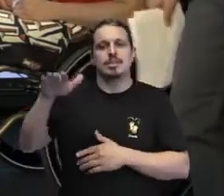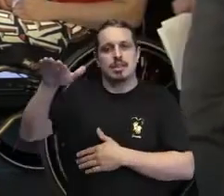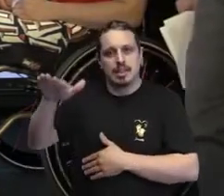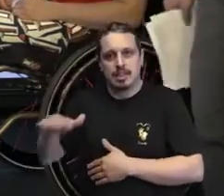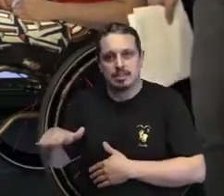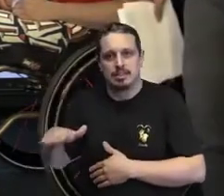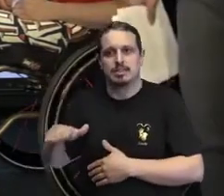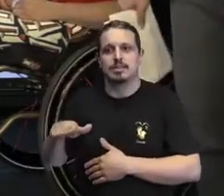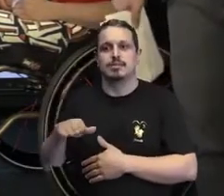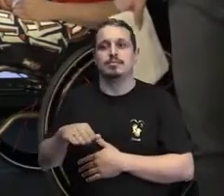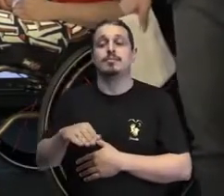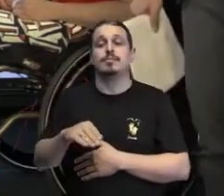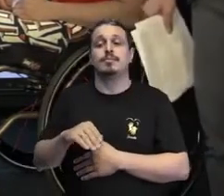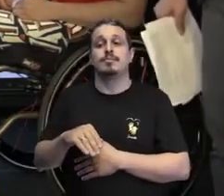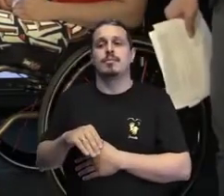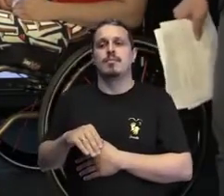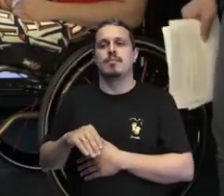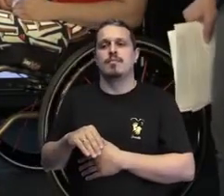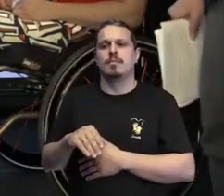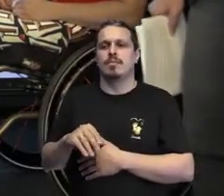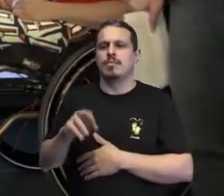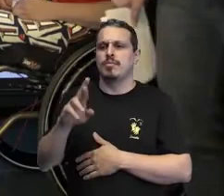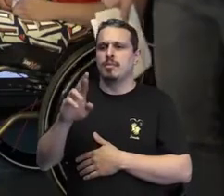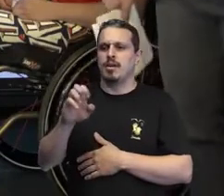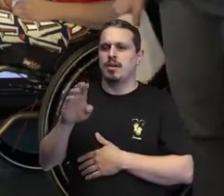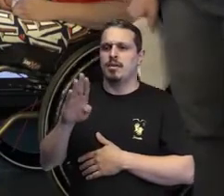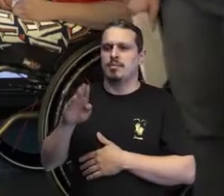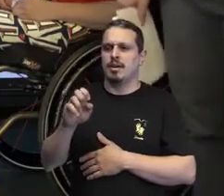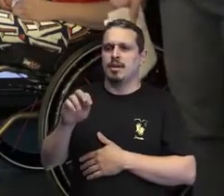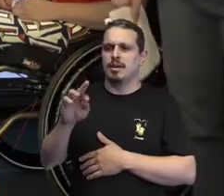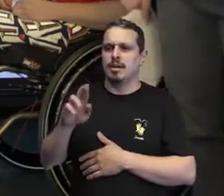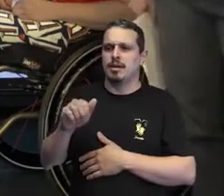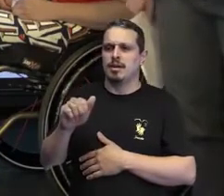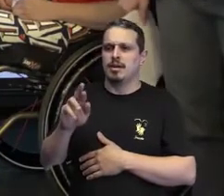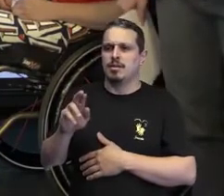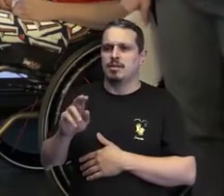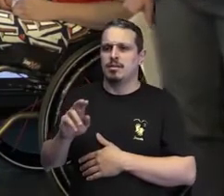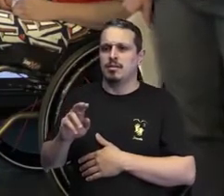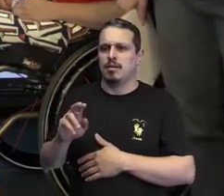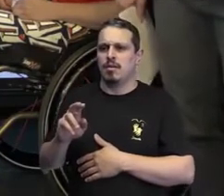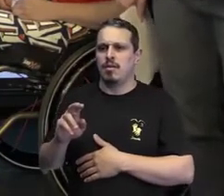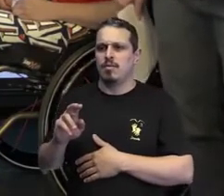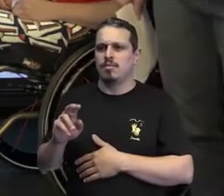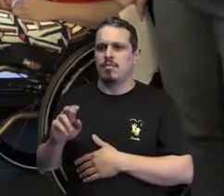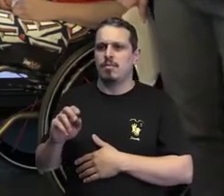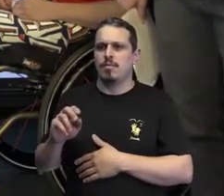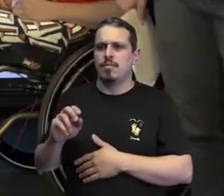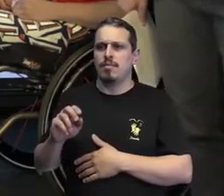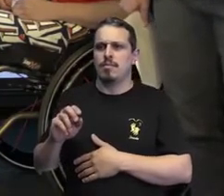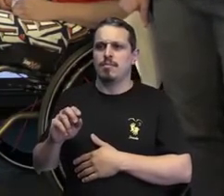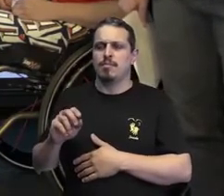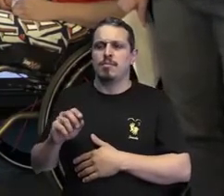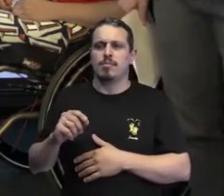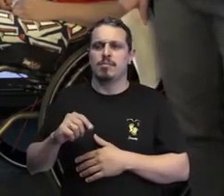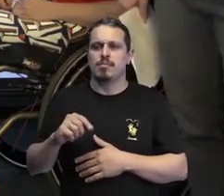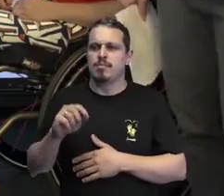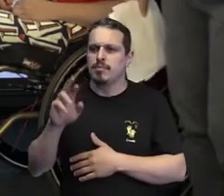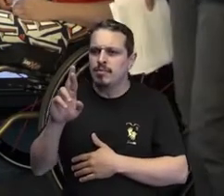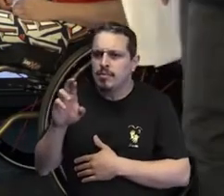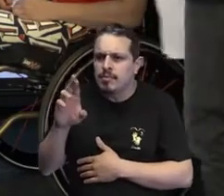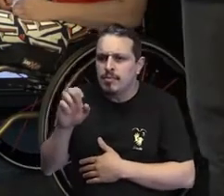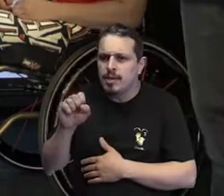conectado. A Lívia, que é uma pessoa também, uma amiga, né, demais, que também tem nanismo do projeto Look Little.